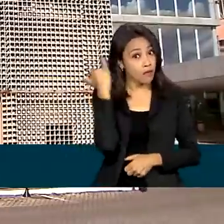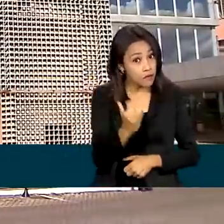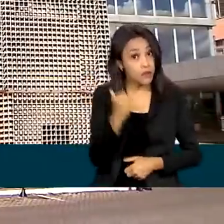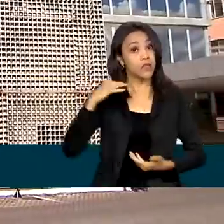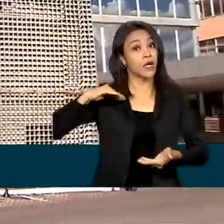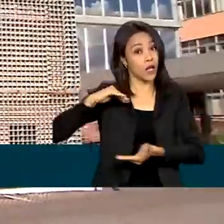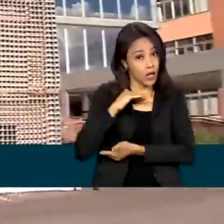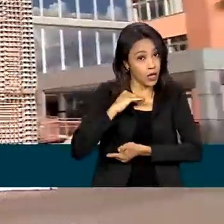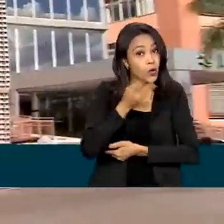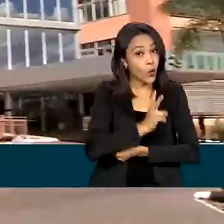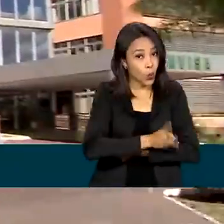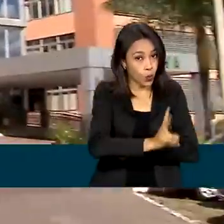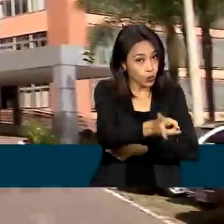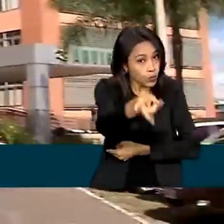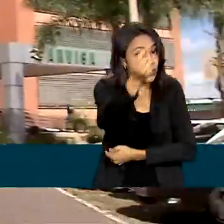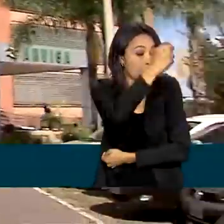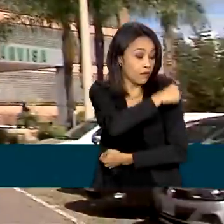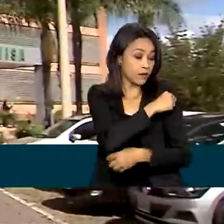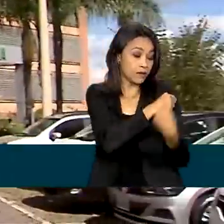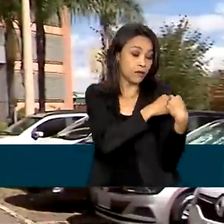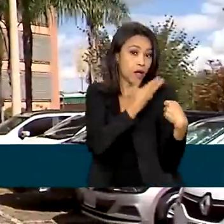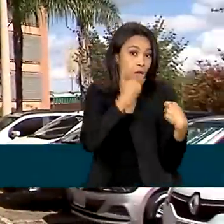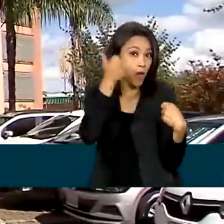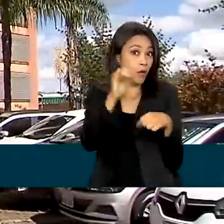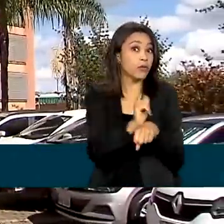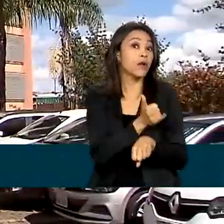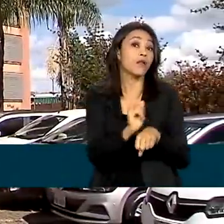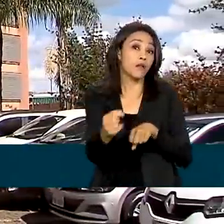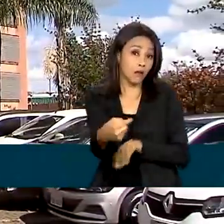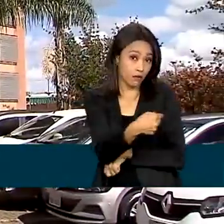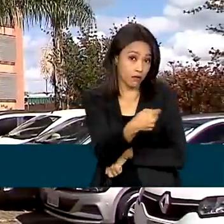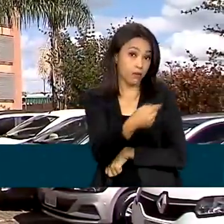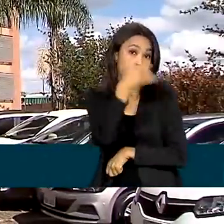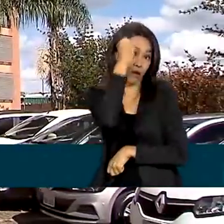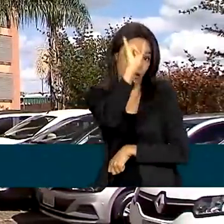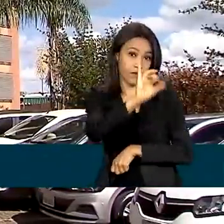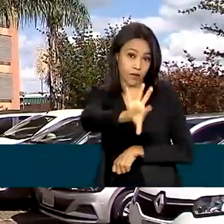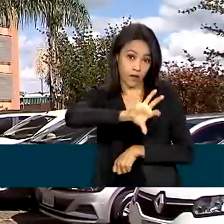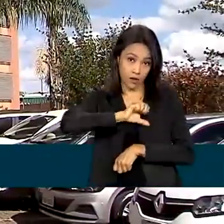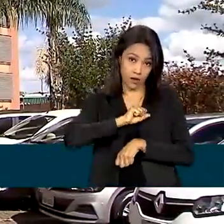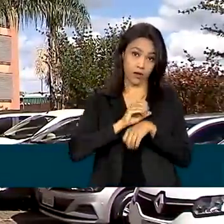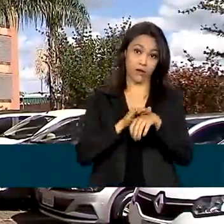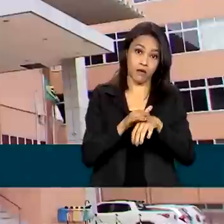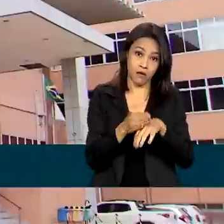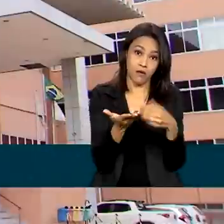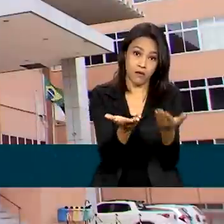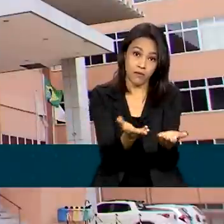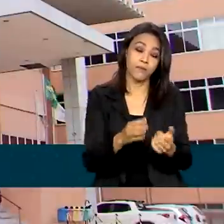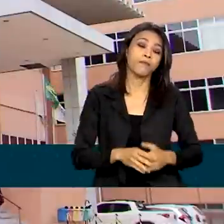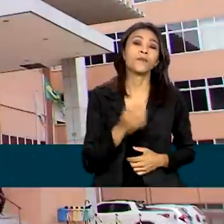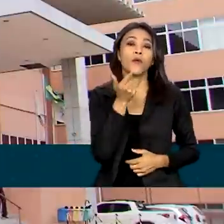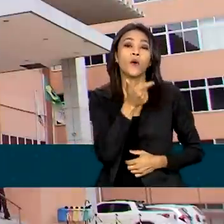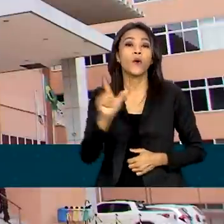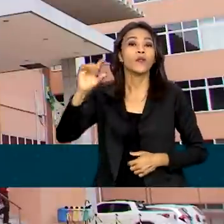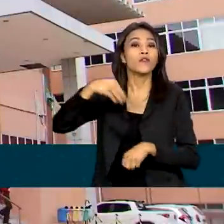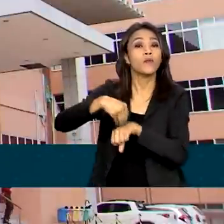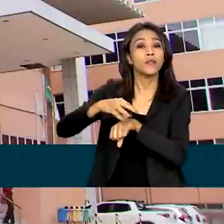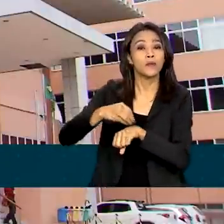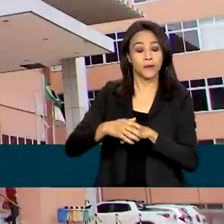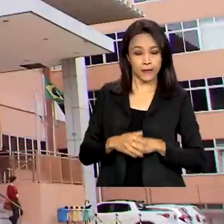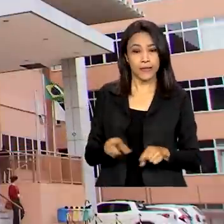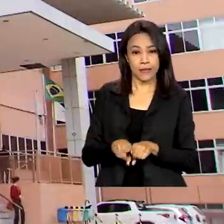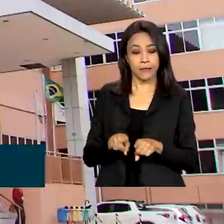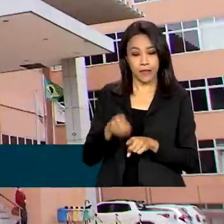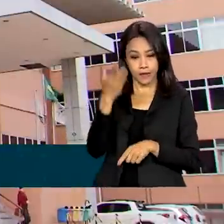a vacinação continua sendo a melhor estratégia para a prevenção contra a Covid-19. E uma outra informação, a agência